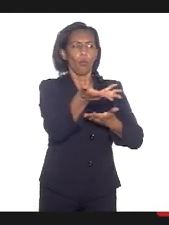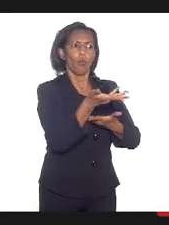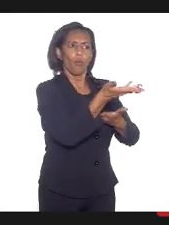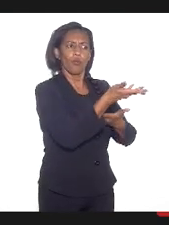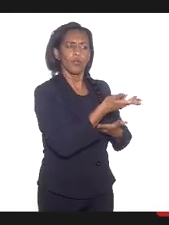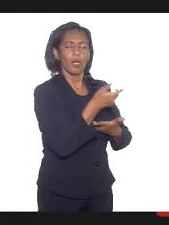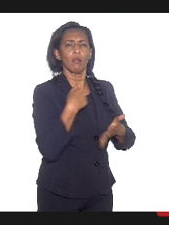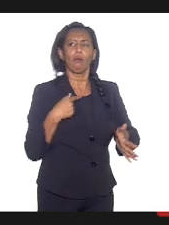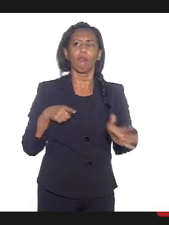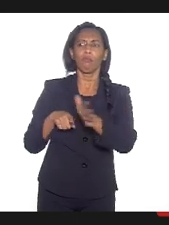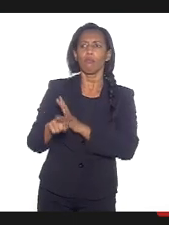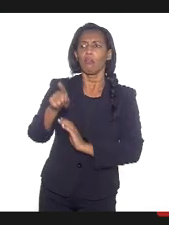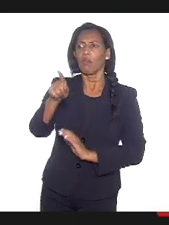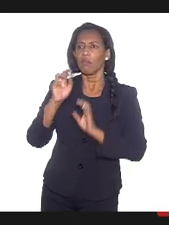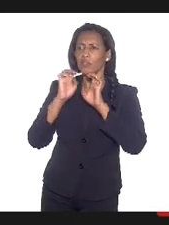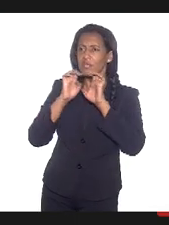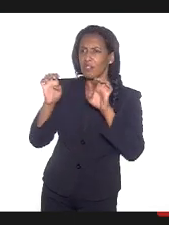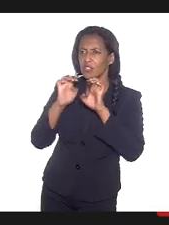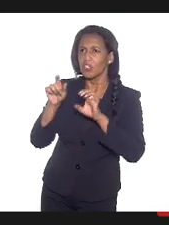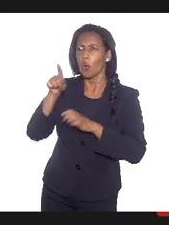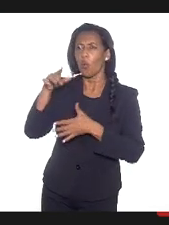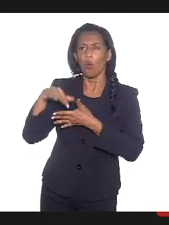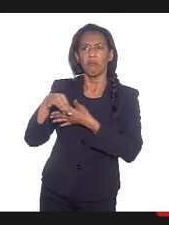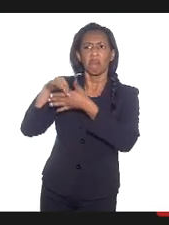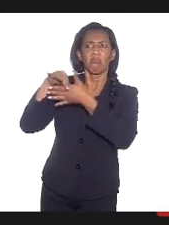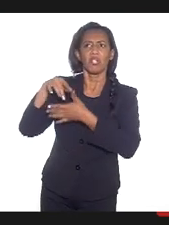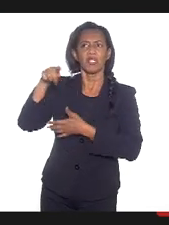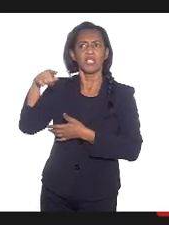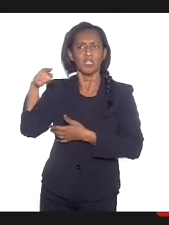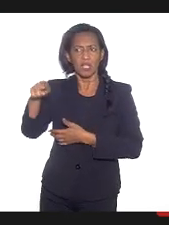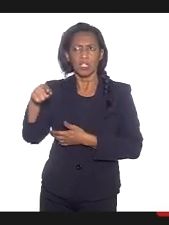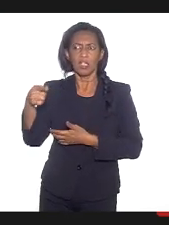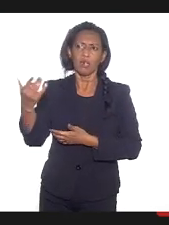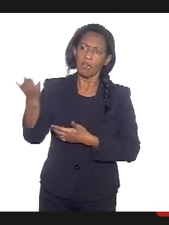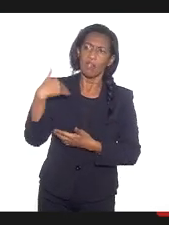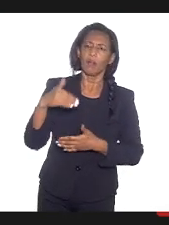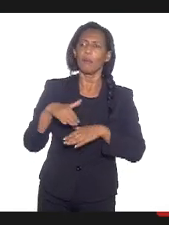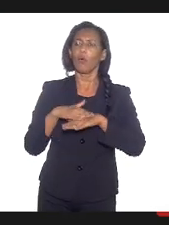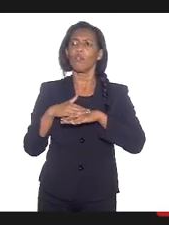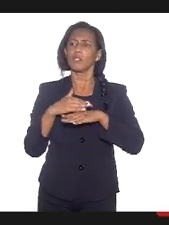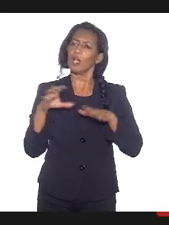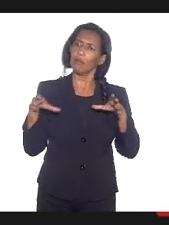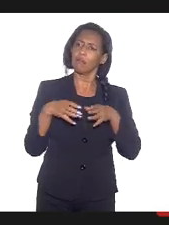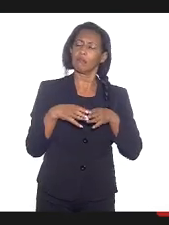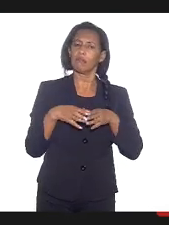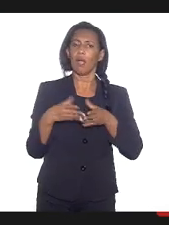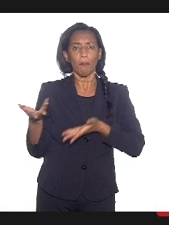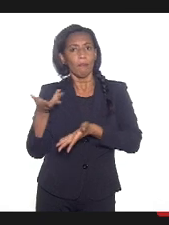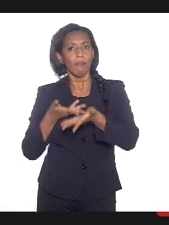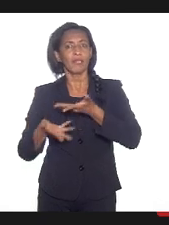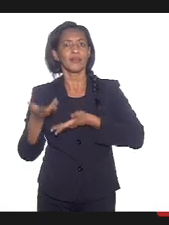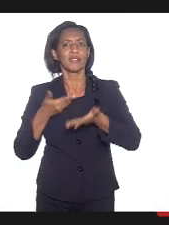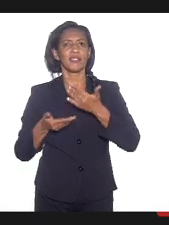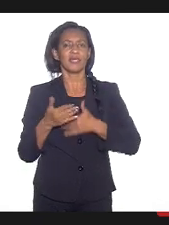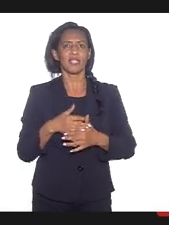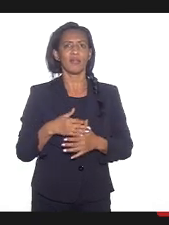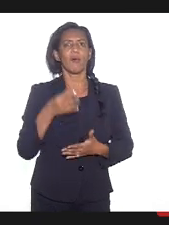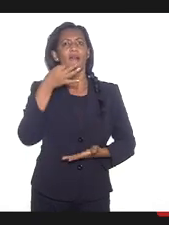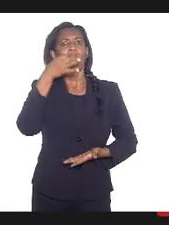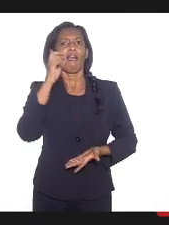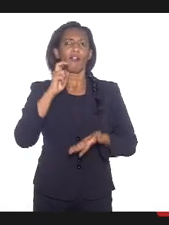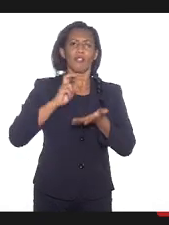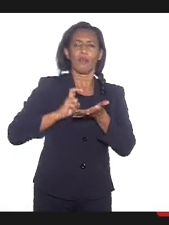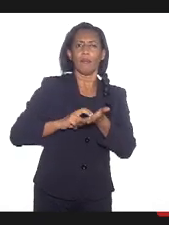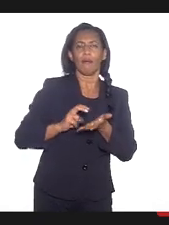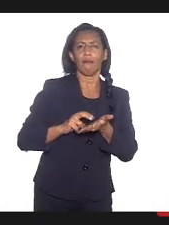fulano, você é evangélico, conhece uma liderança nessa comunidade, nesse local? Chama para conversar com a gente. Participa de reunião, café da manhã com o